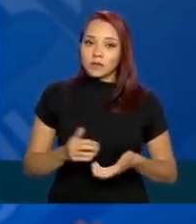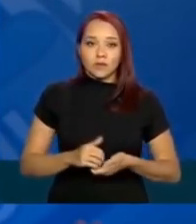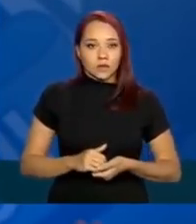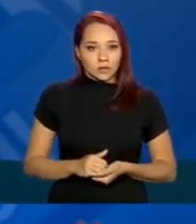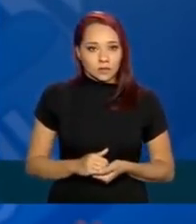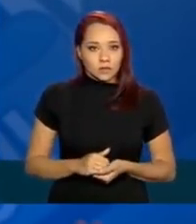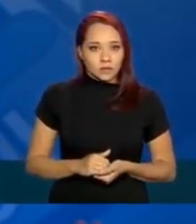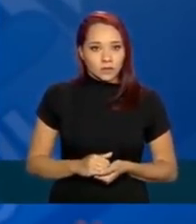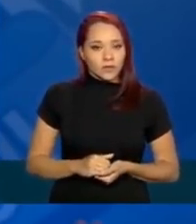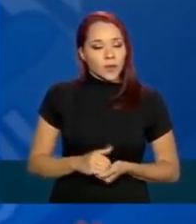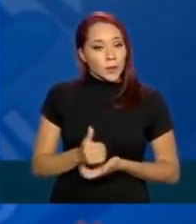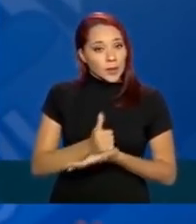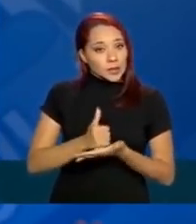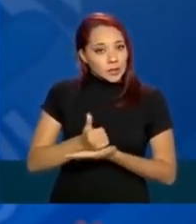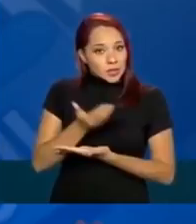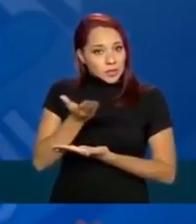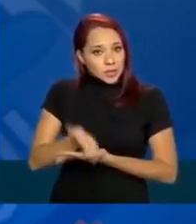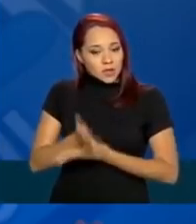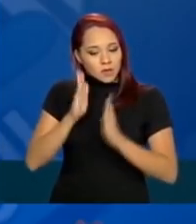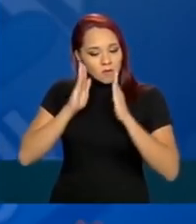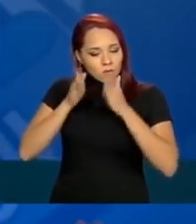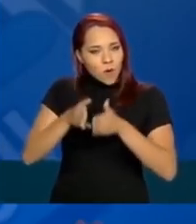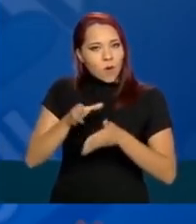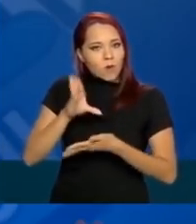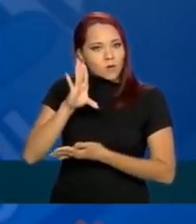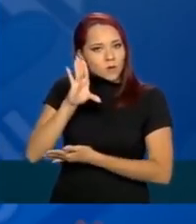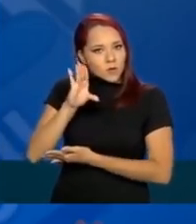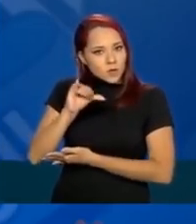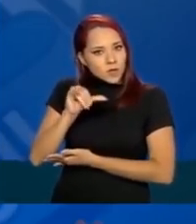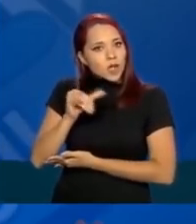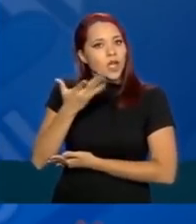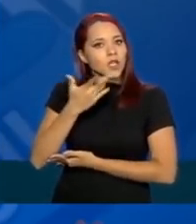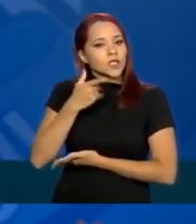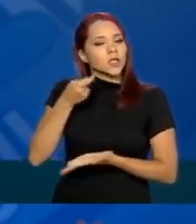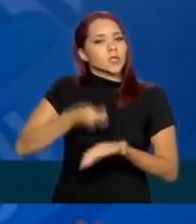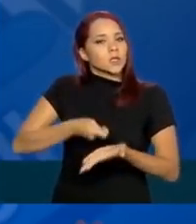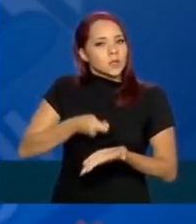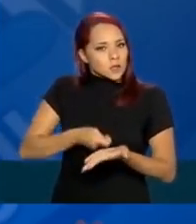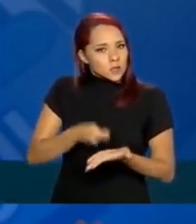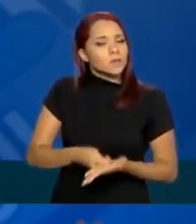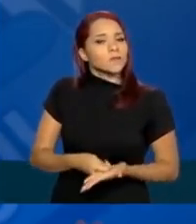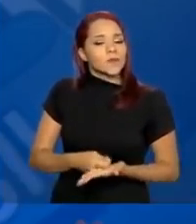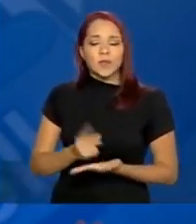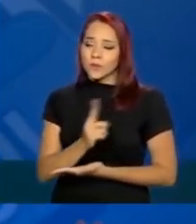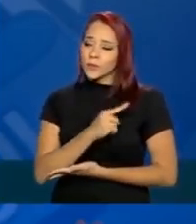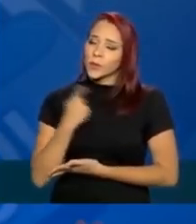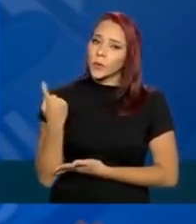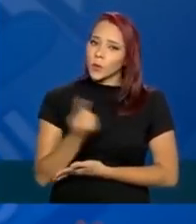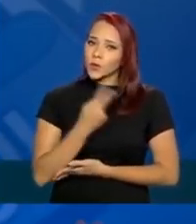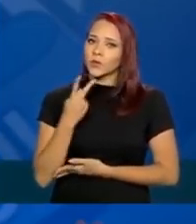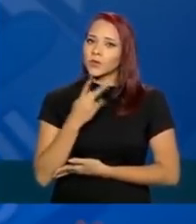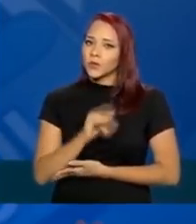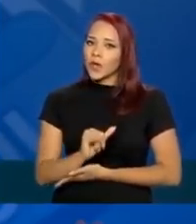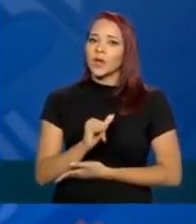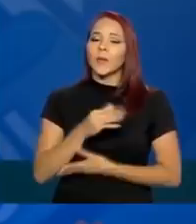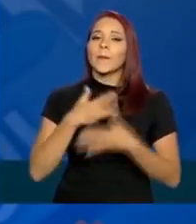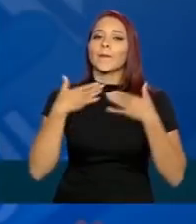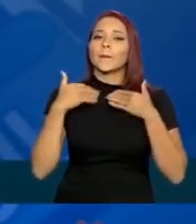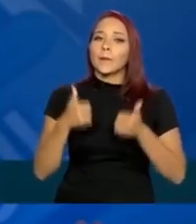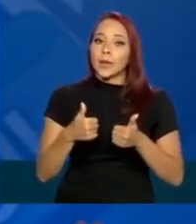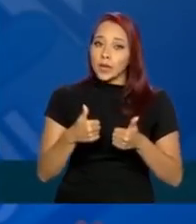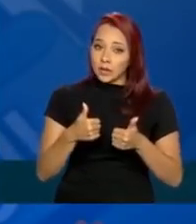Com base nisso daqui, com foco, ciência, disciplina, nós todos vamos andar bem.